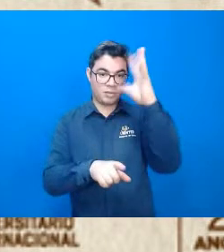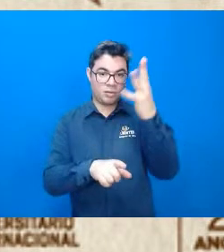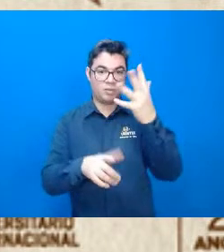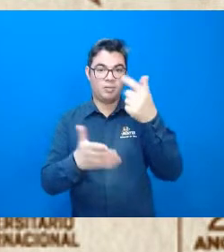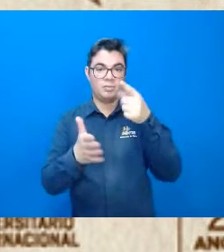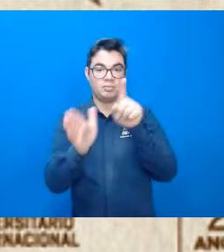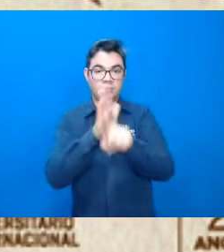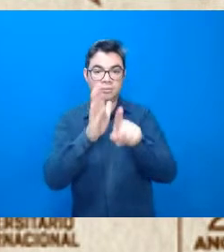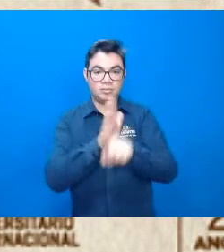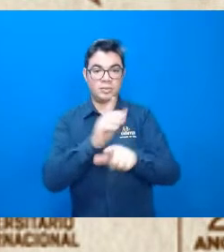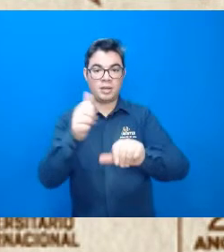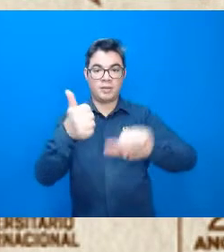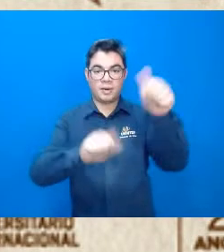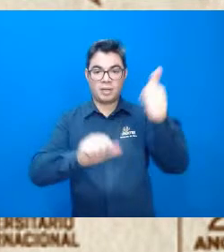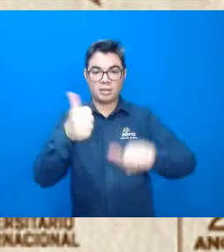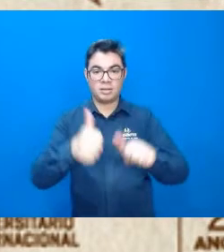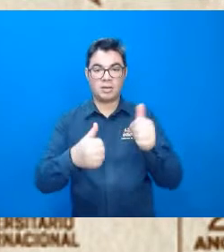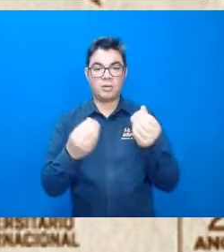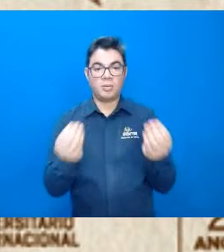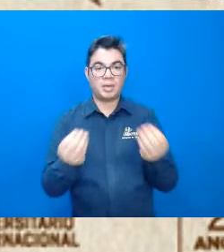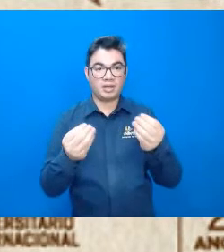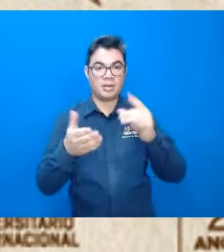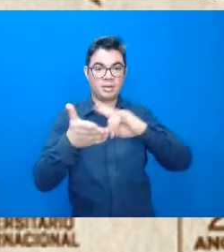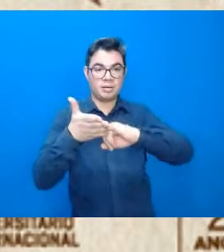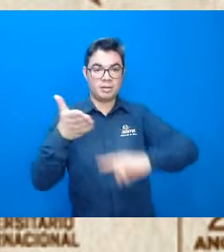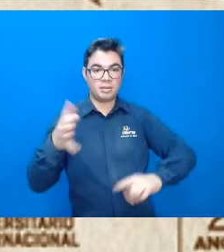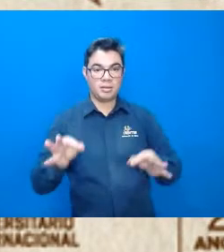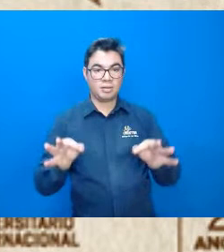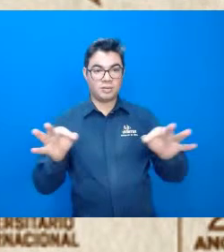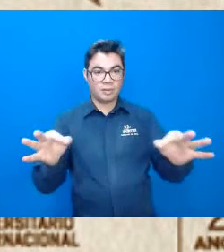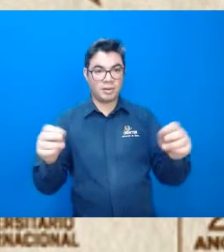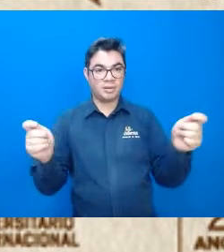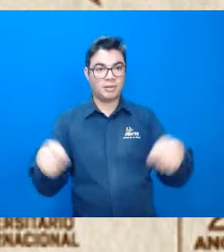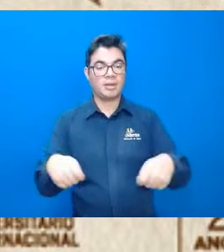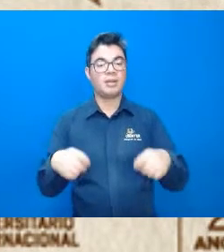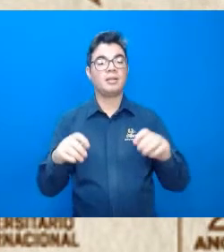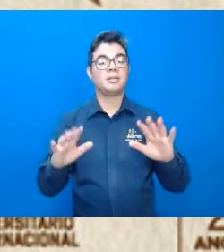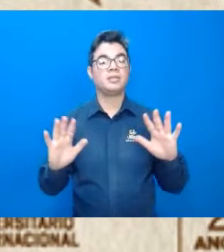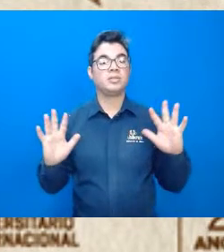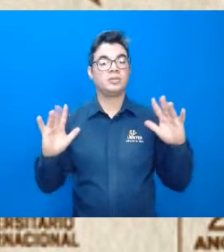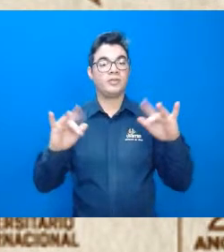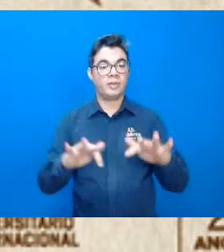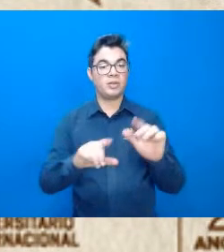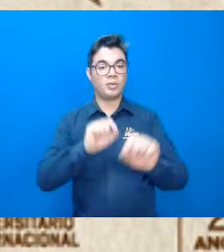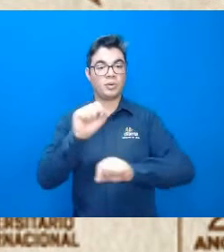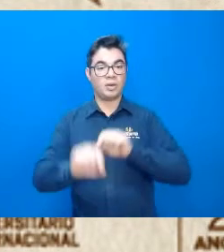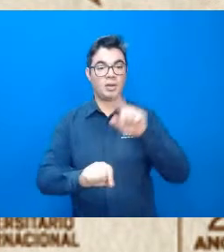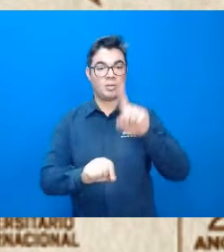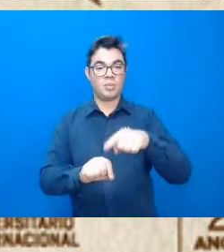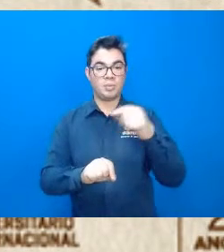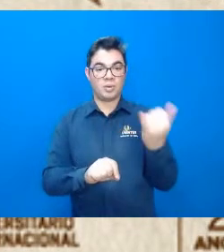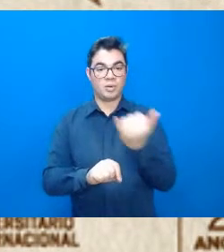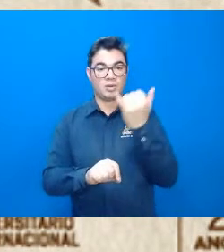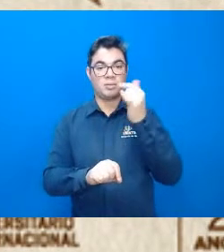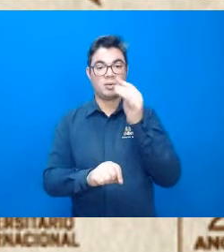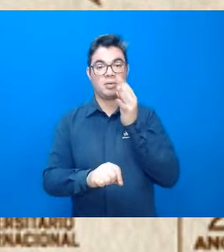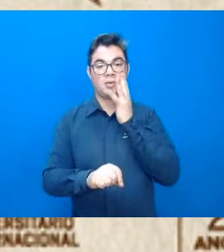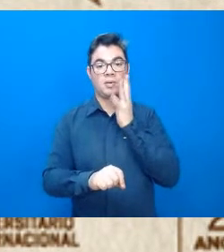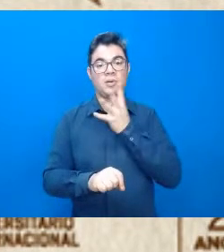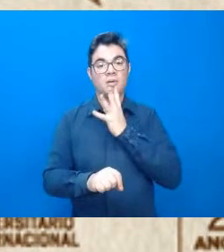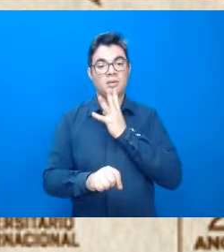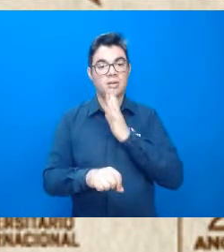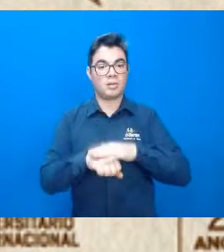avaliação, para poder ter, né, o certificado aí do evento, né, então, isso é muito importante para que vocês estejam cientes, tá?